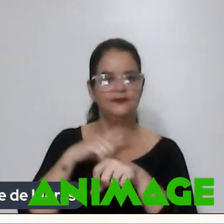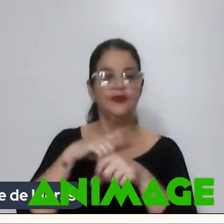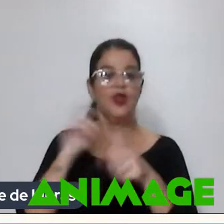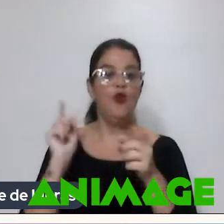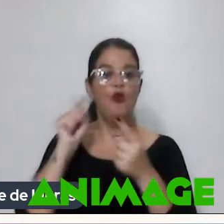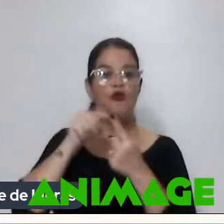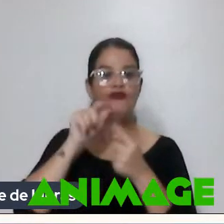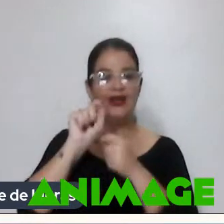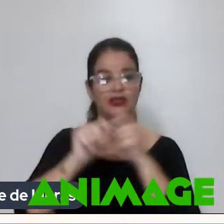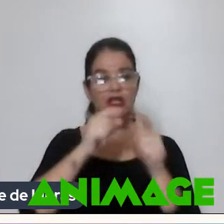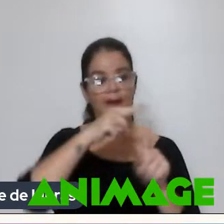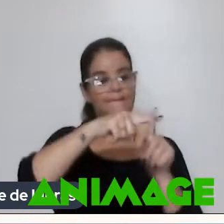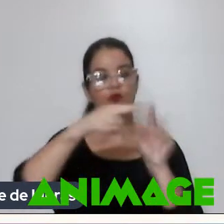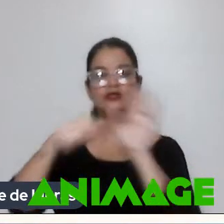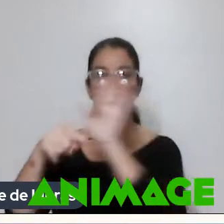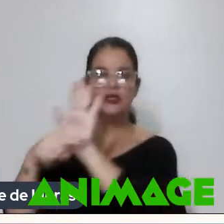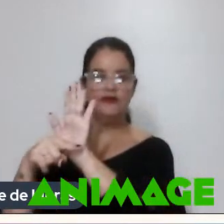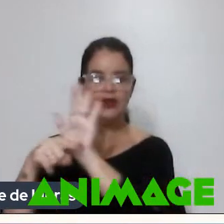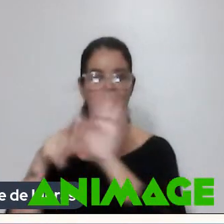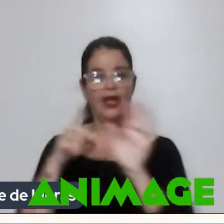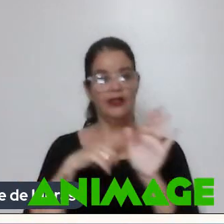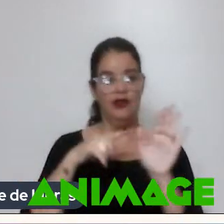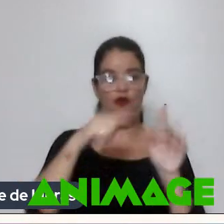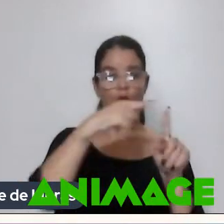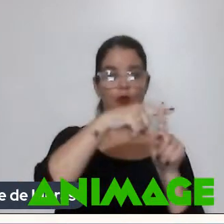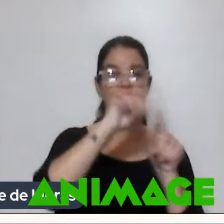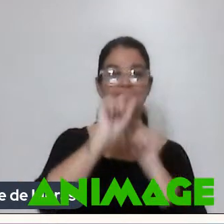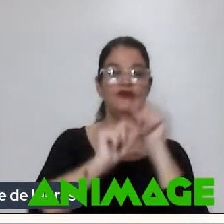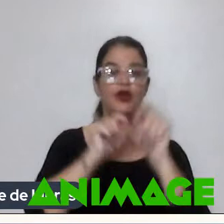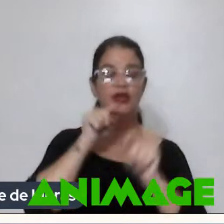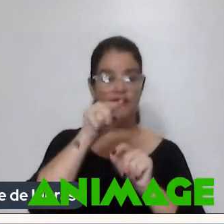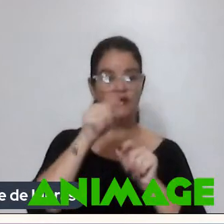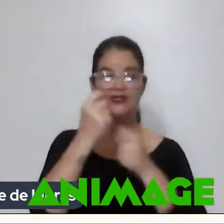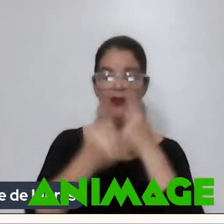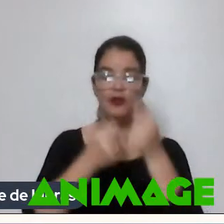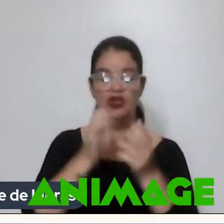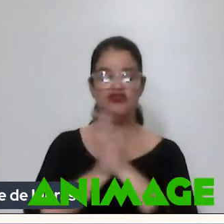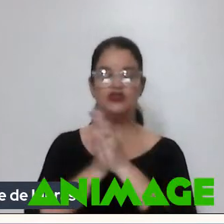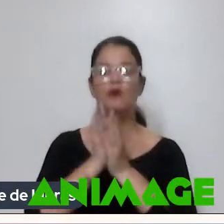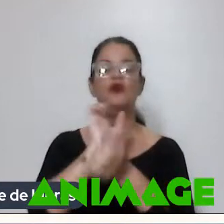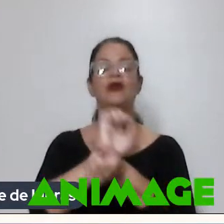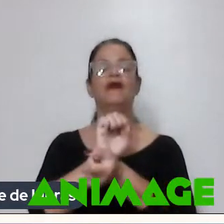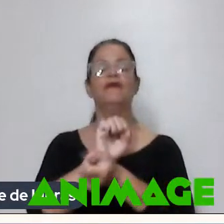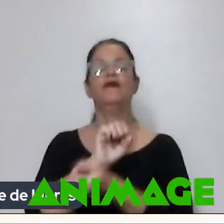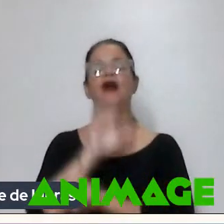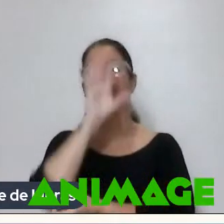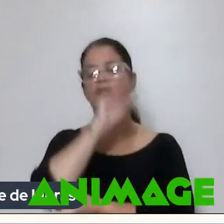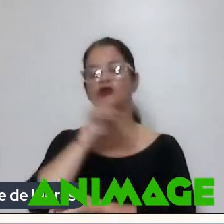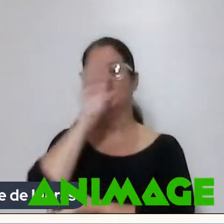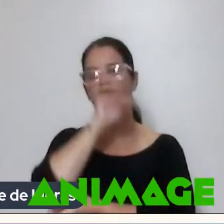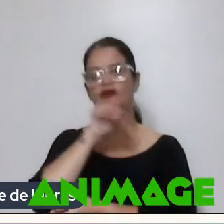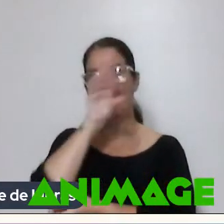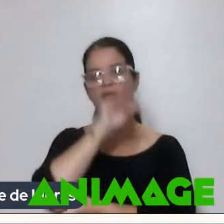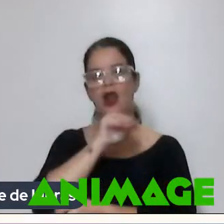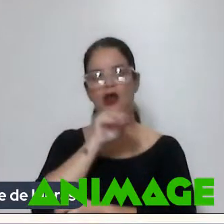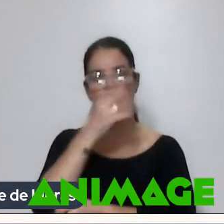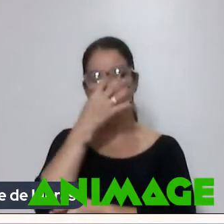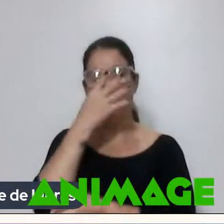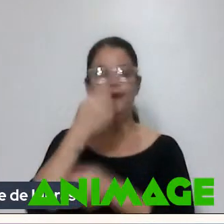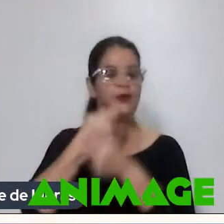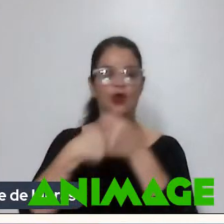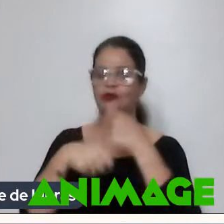Tem um lado positivo E negativo Porque o positivo É que você Muitas vezes Tem um boneco Parado Falando Então ele não está Numa ação